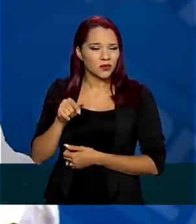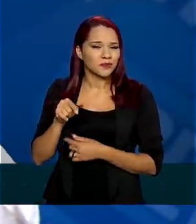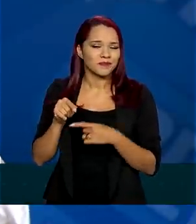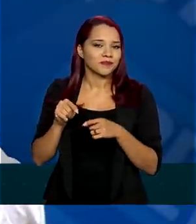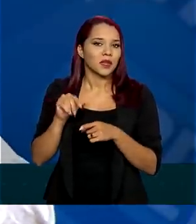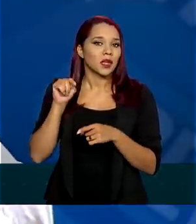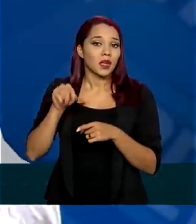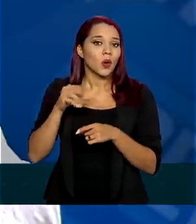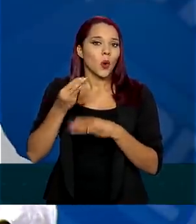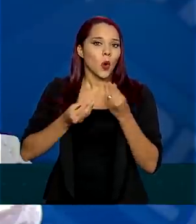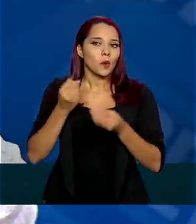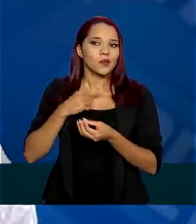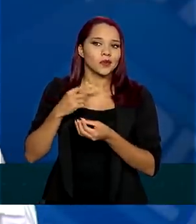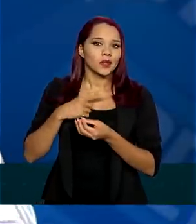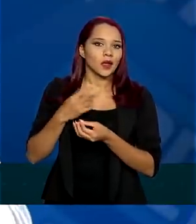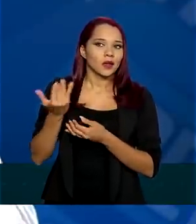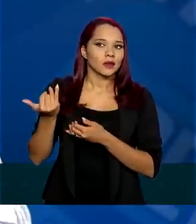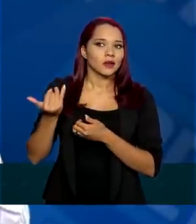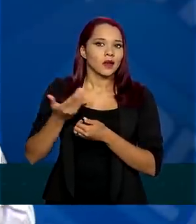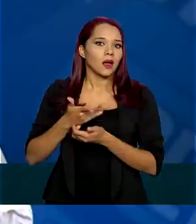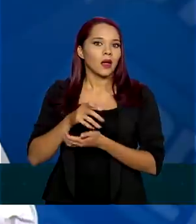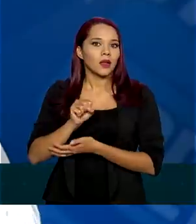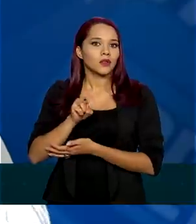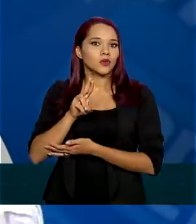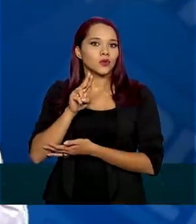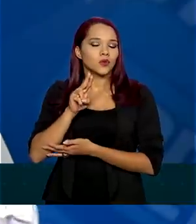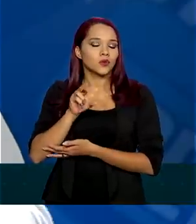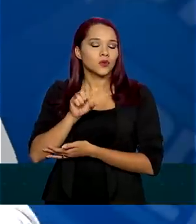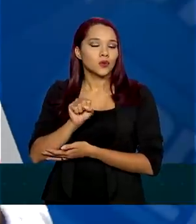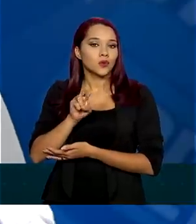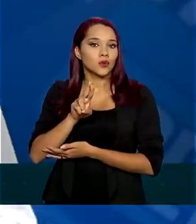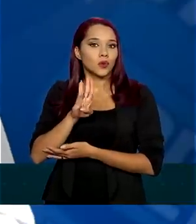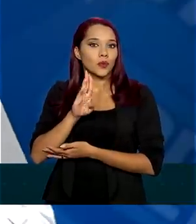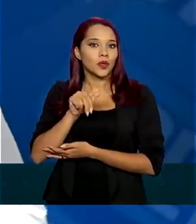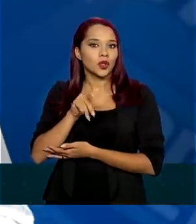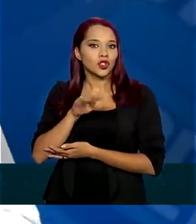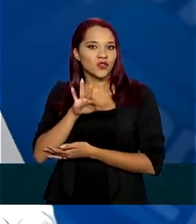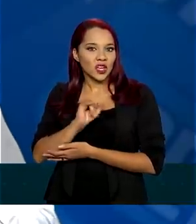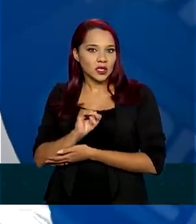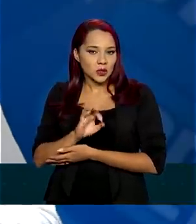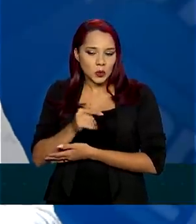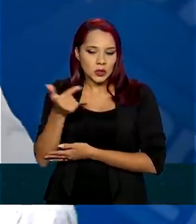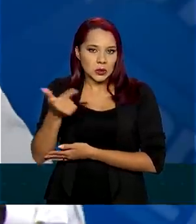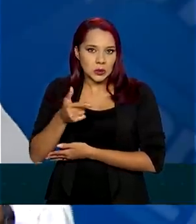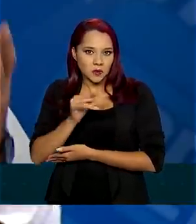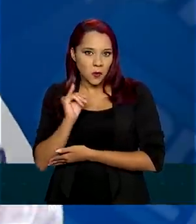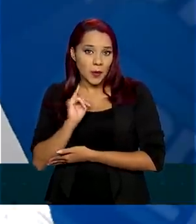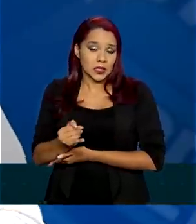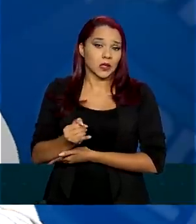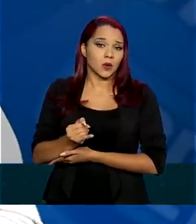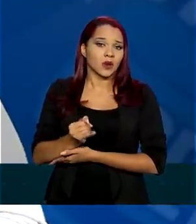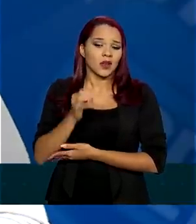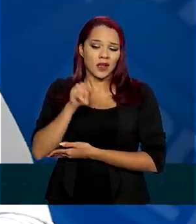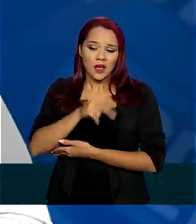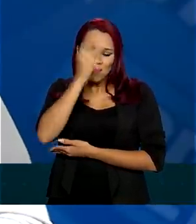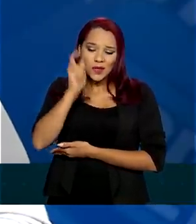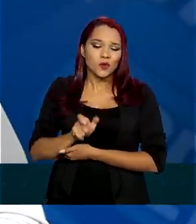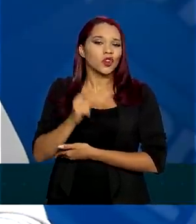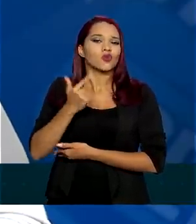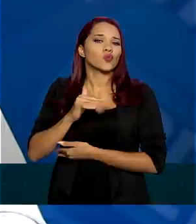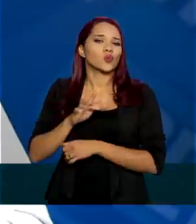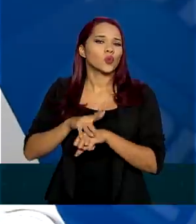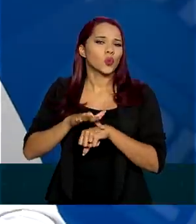aqui, como tem subnotificação, a subnotificação principal é daqueles que não têm, que passam pela doença.